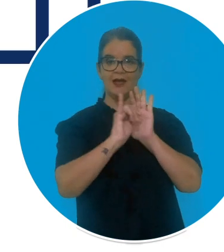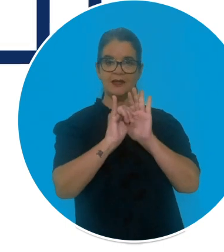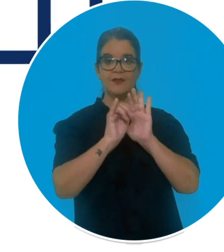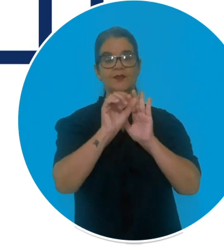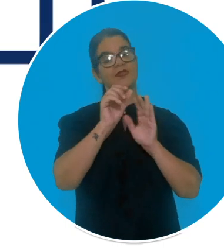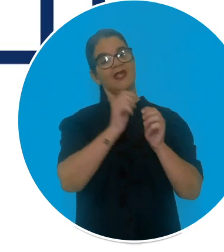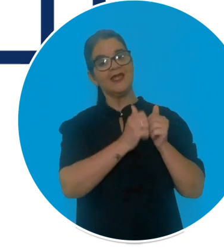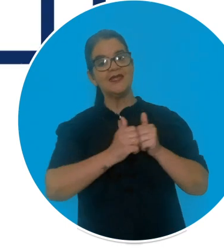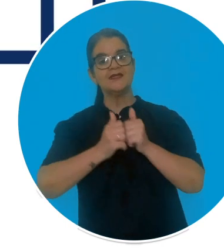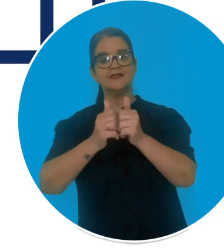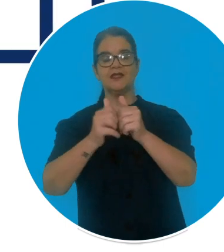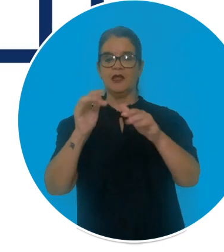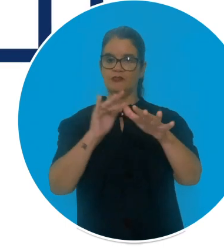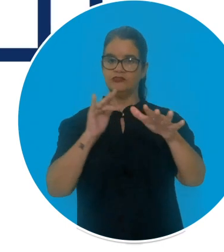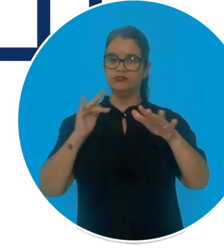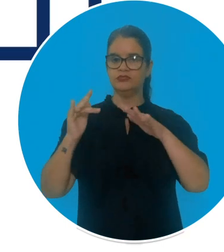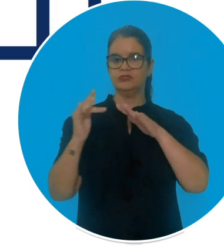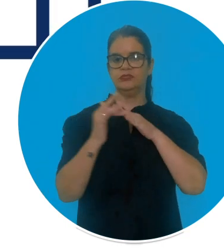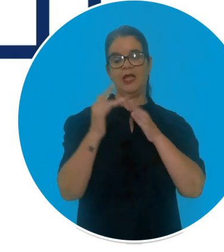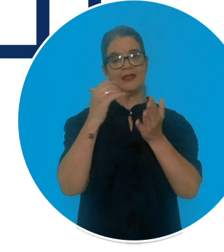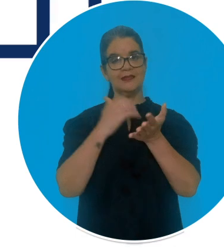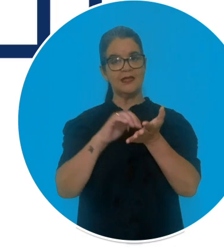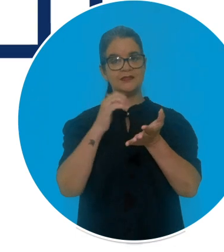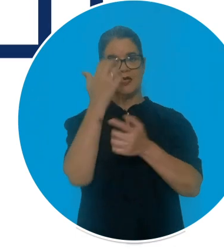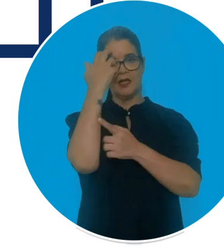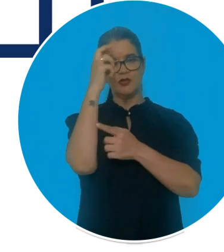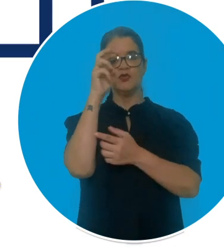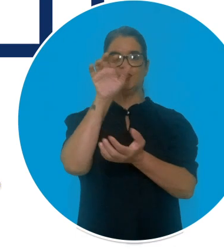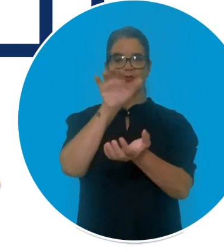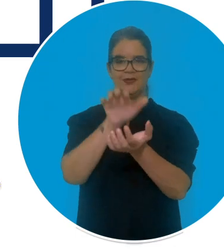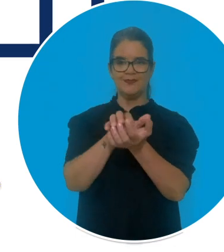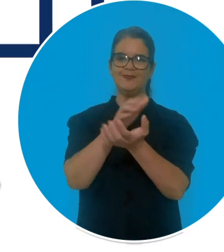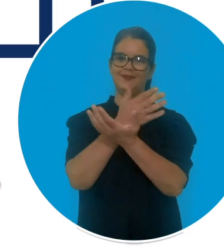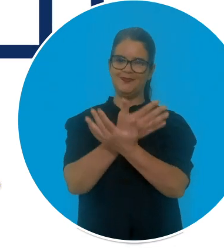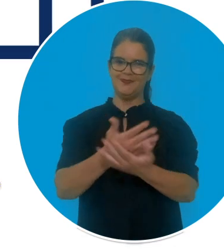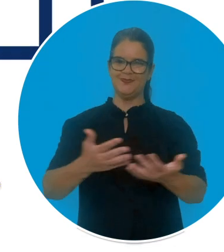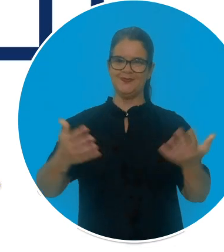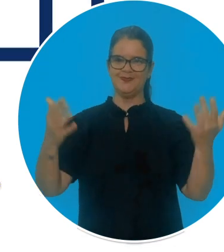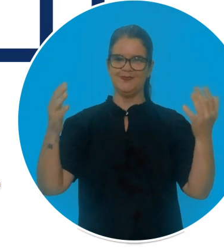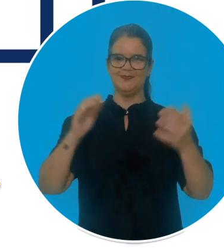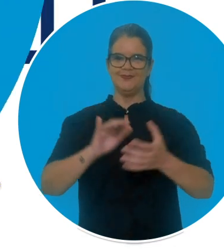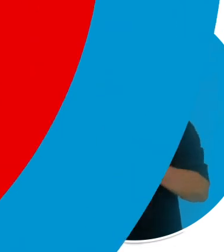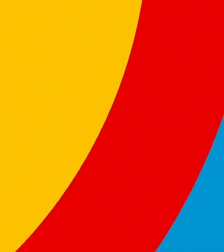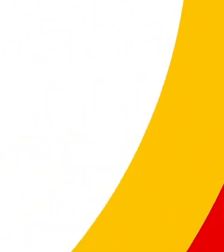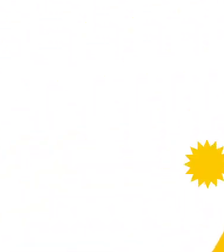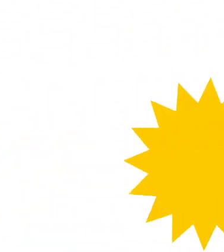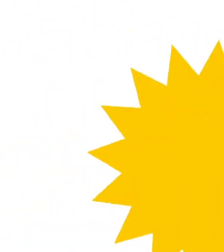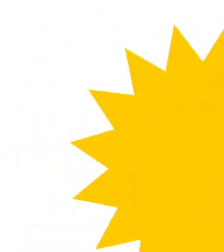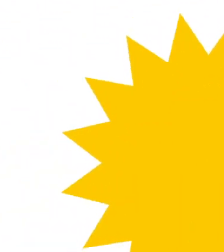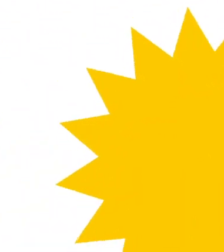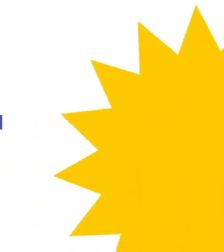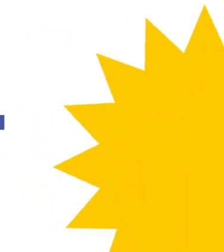e-mail de cada edital e siga as redes sociais da Secretaria de Cultura de Pernambuco.